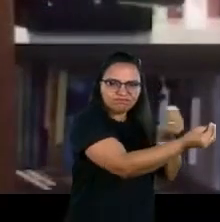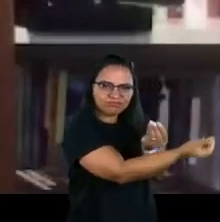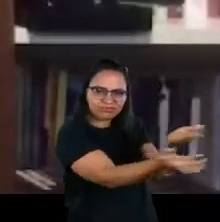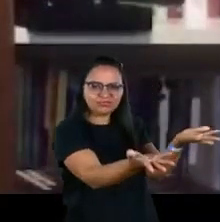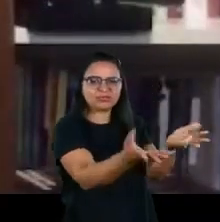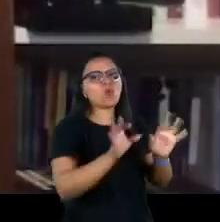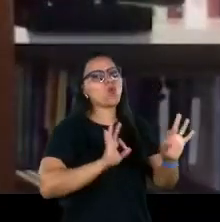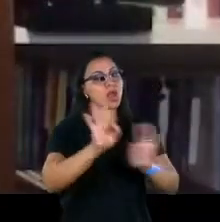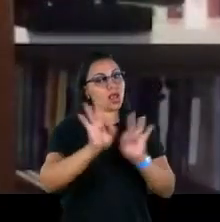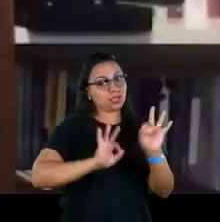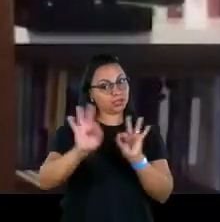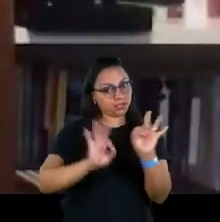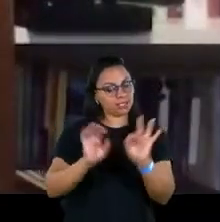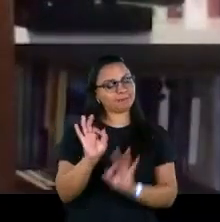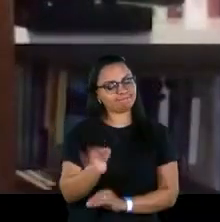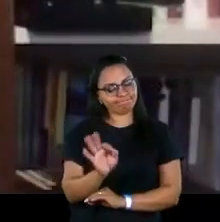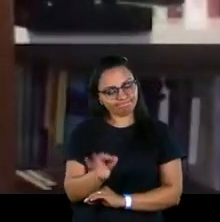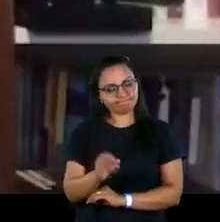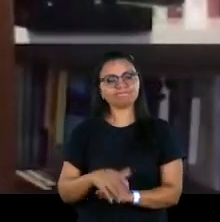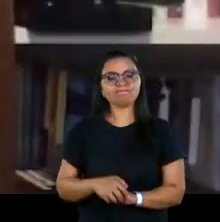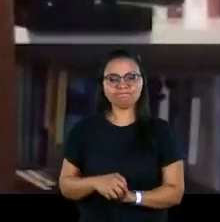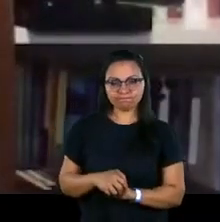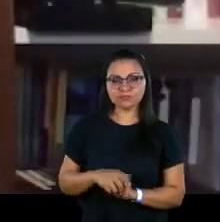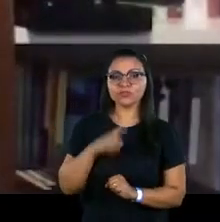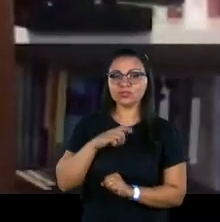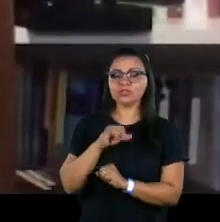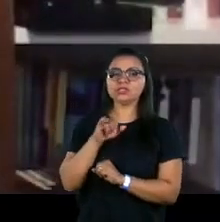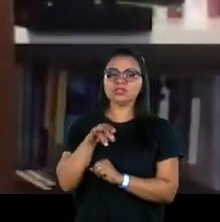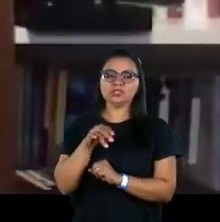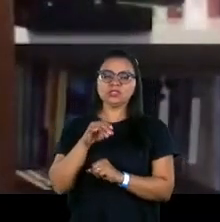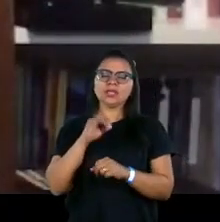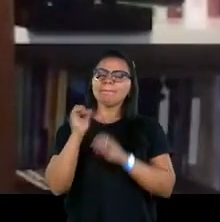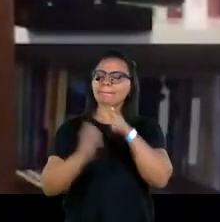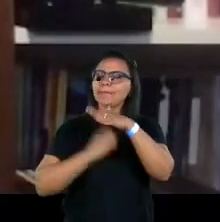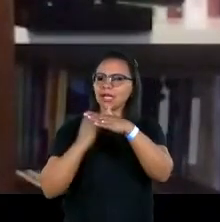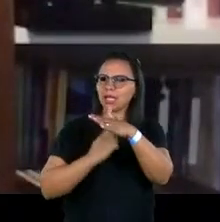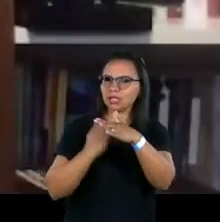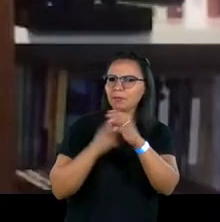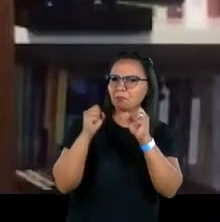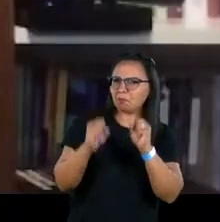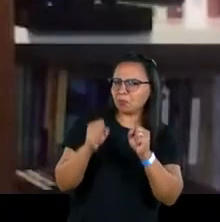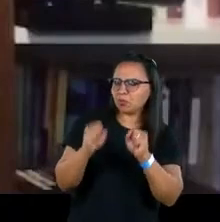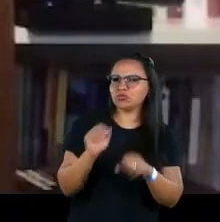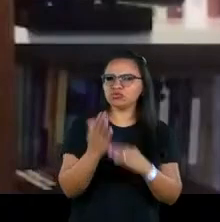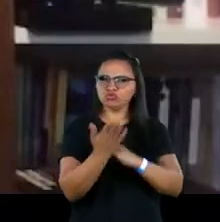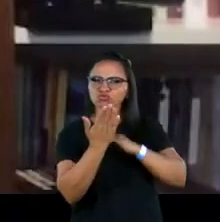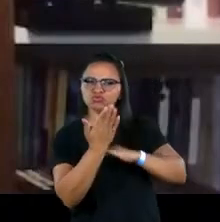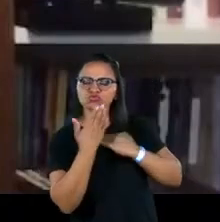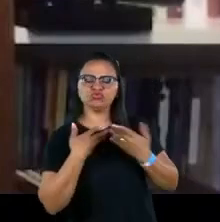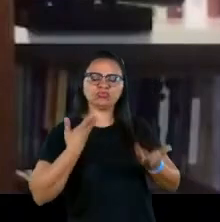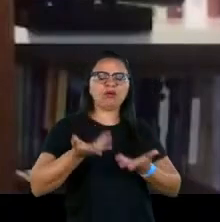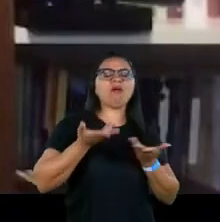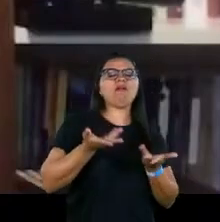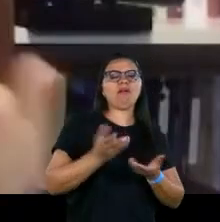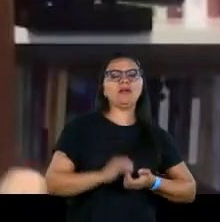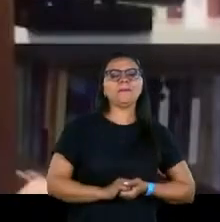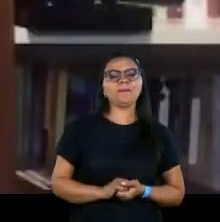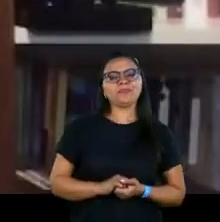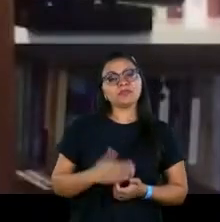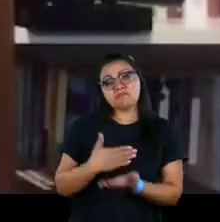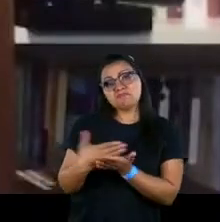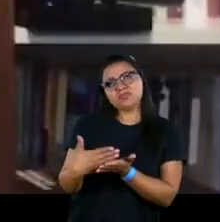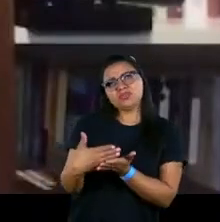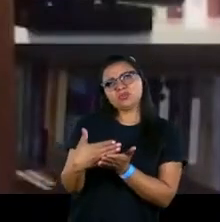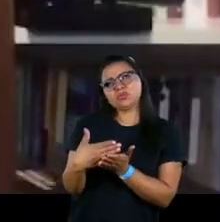de uma maneira organizada, através de instituições, de empresas que podiam fornecer, colaborar e ajudar, isso